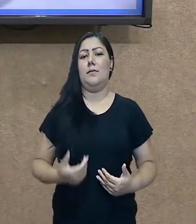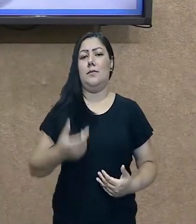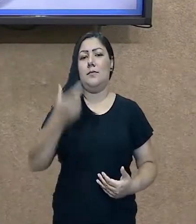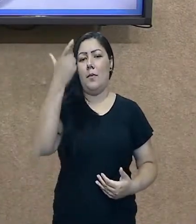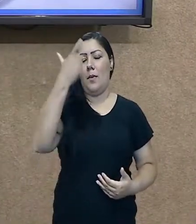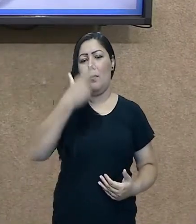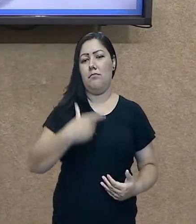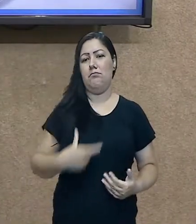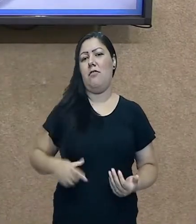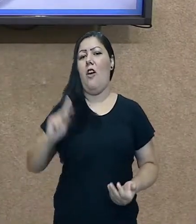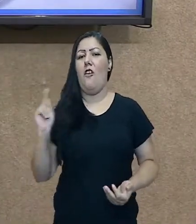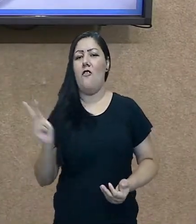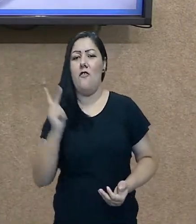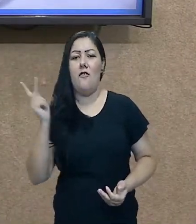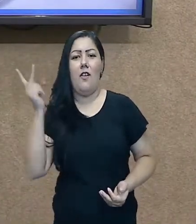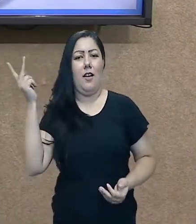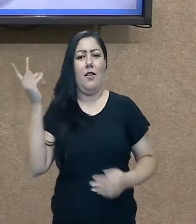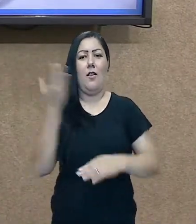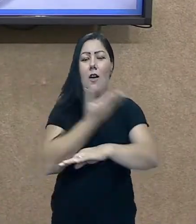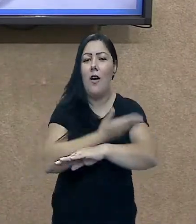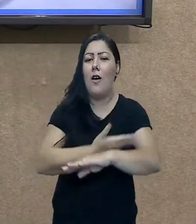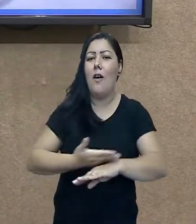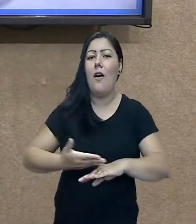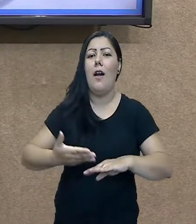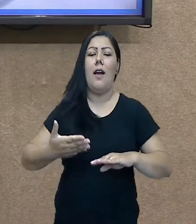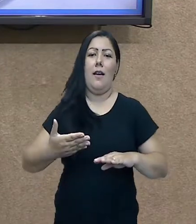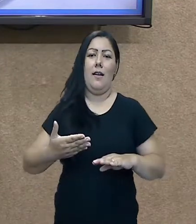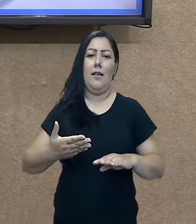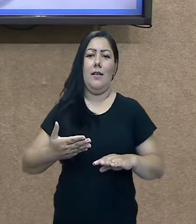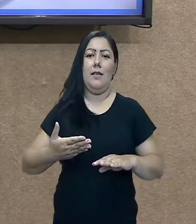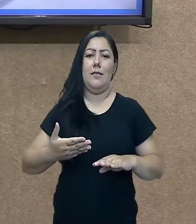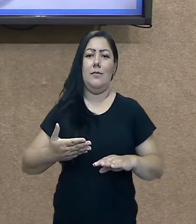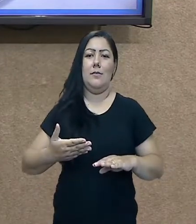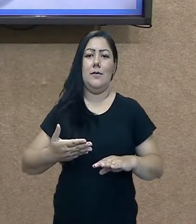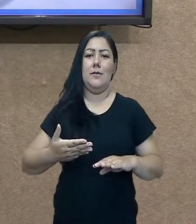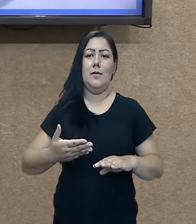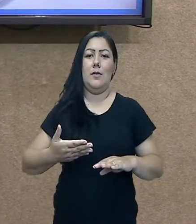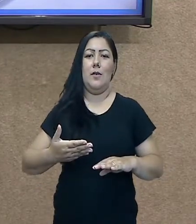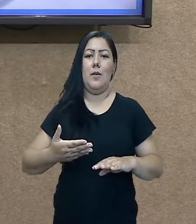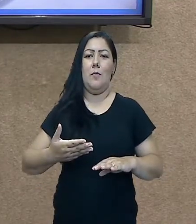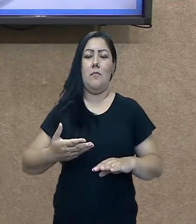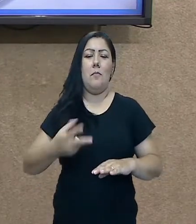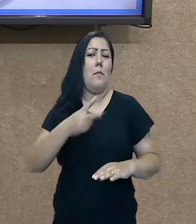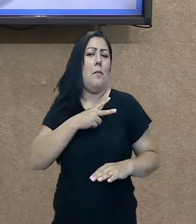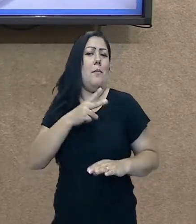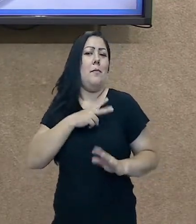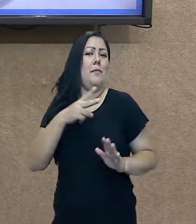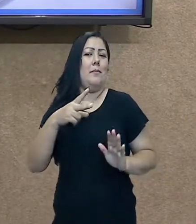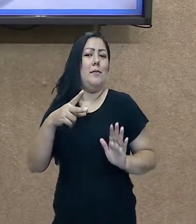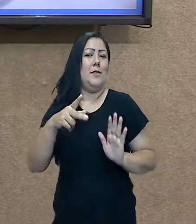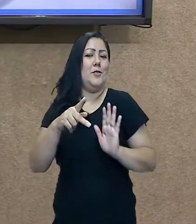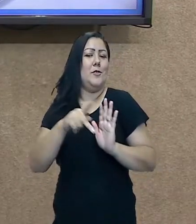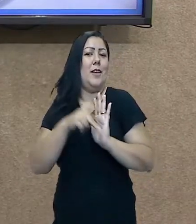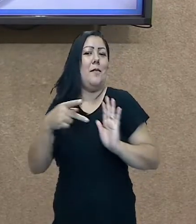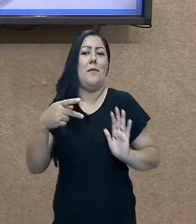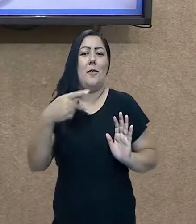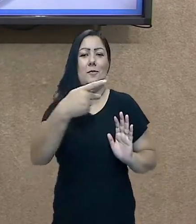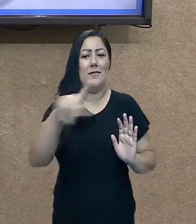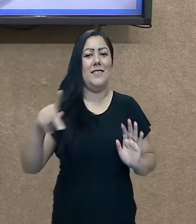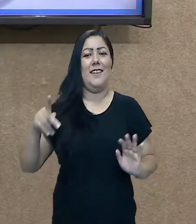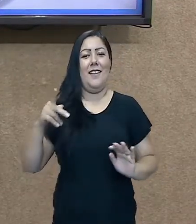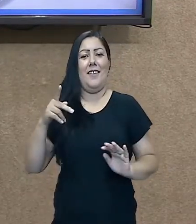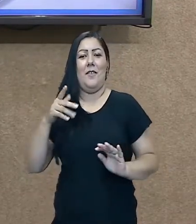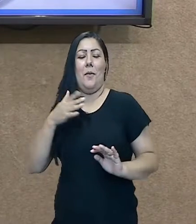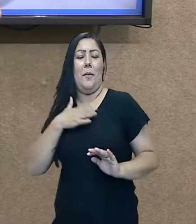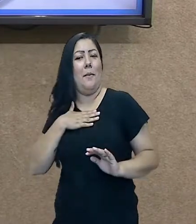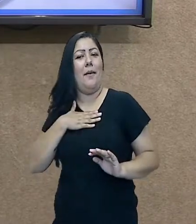ele é subjetivo. Poderia dizer o seguinte, tem a escola. Tem aquele